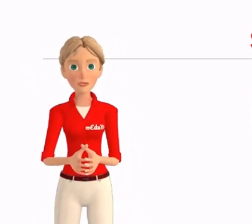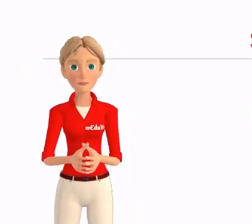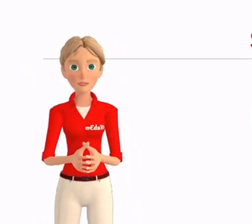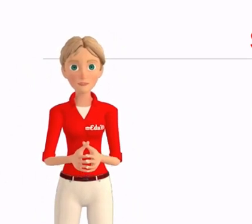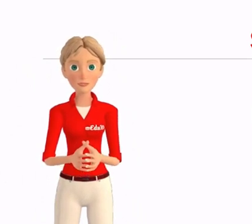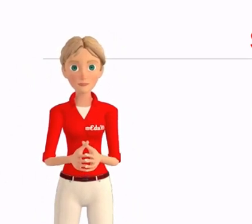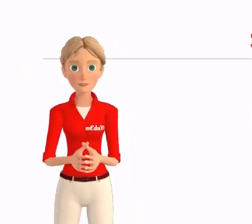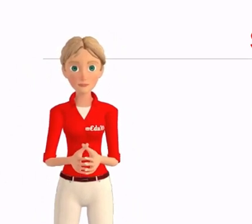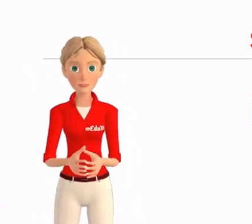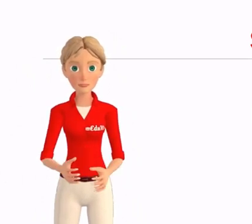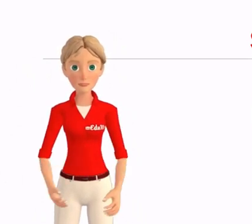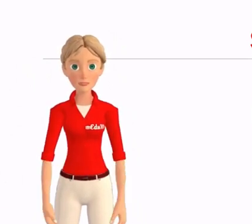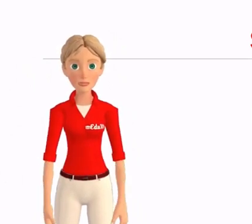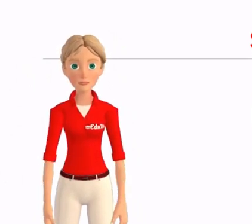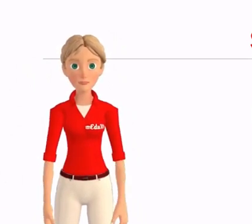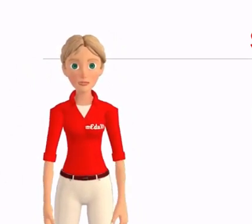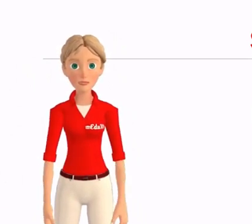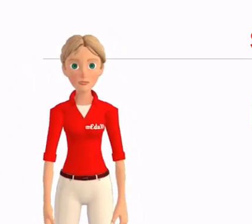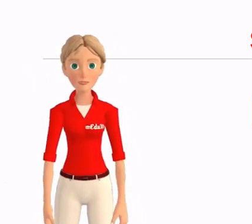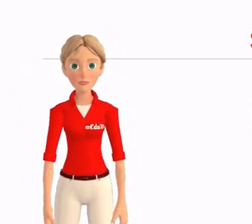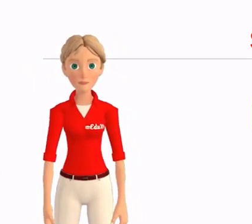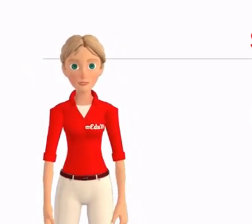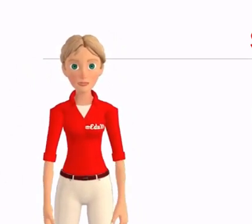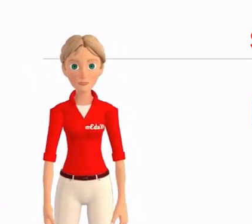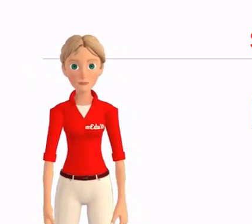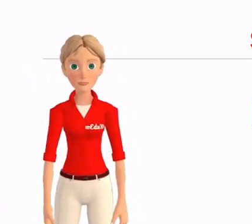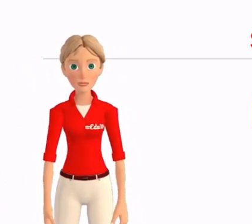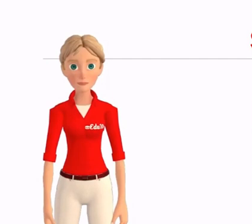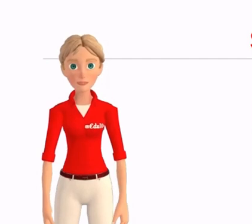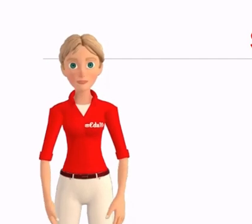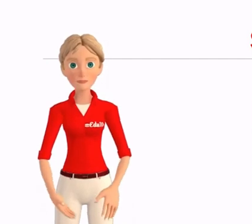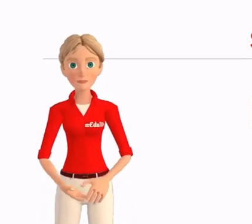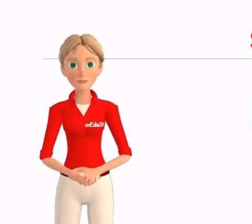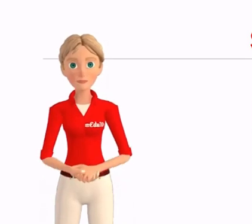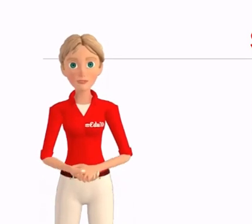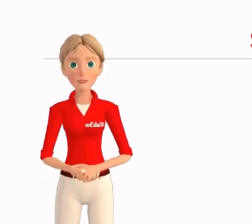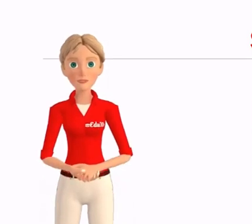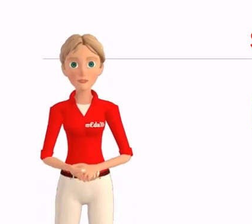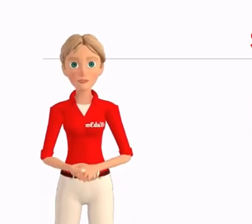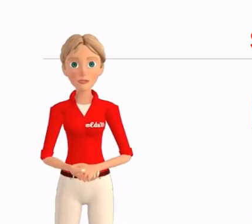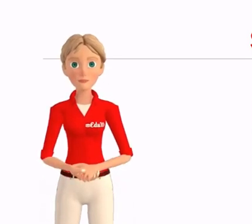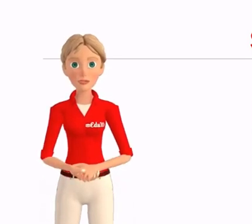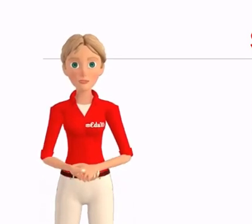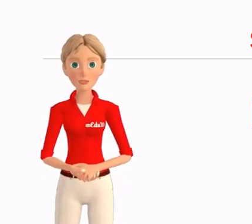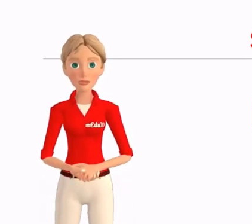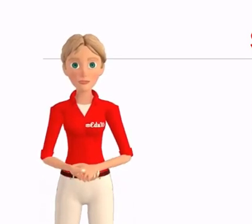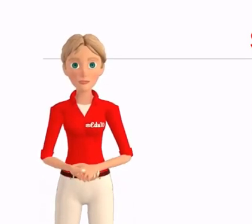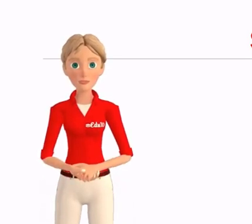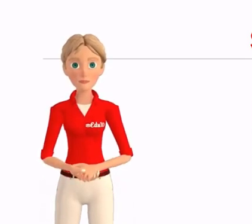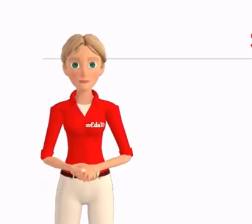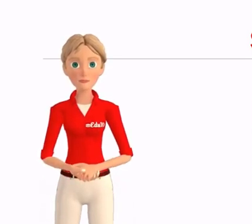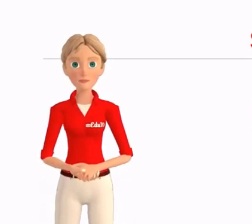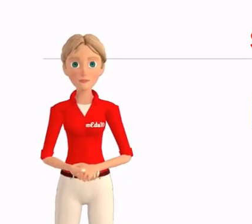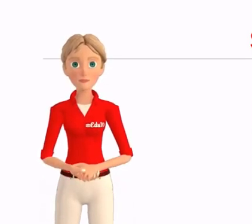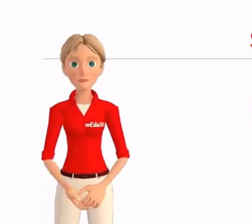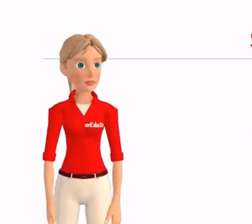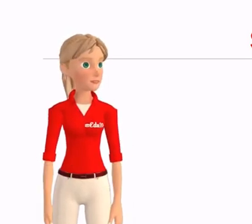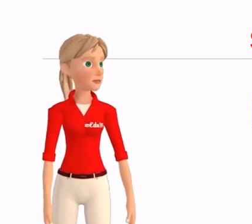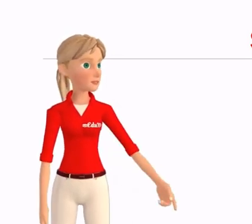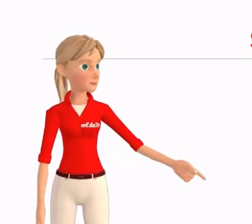emitida com mais ênfase, sendo que em cada palavra existe apenas uma sílaba tônica. É a sílaba mais forte da palavra.